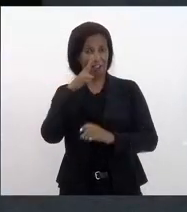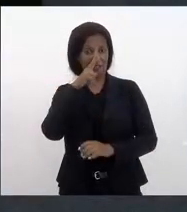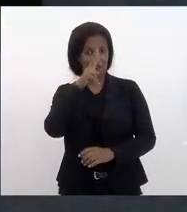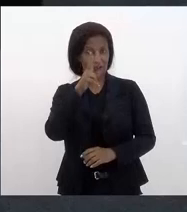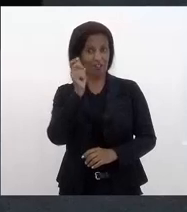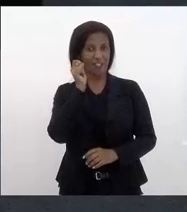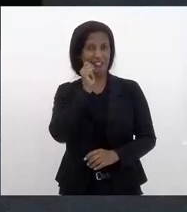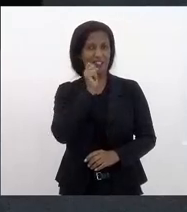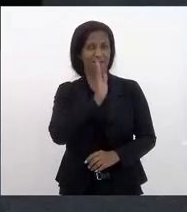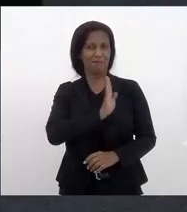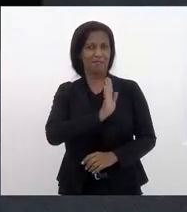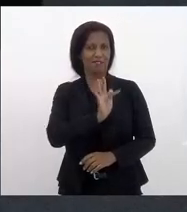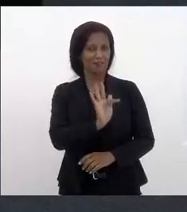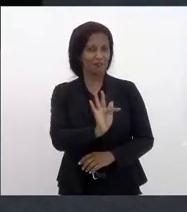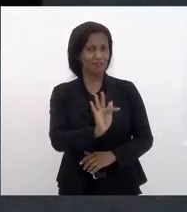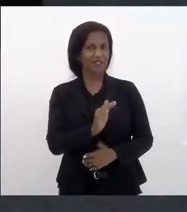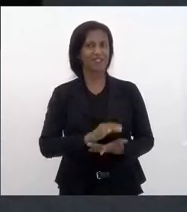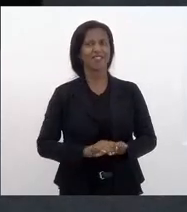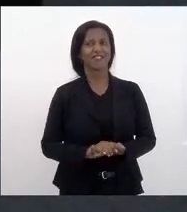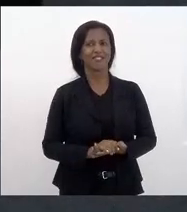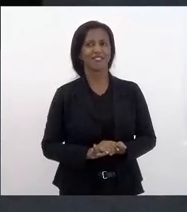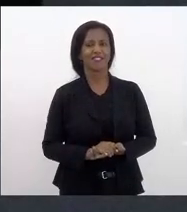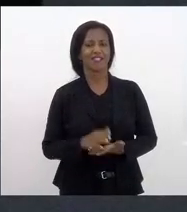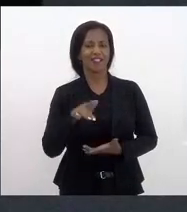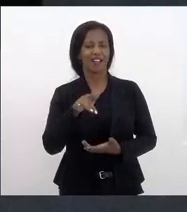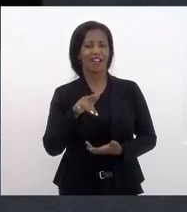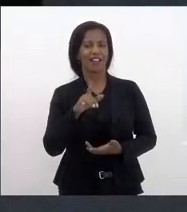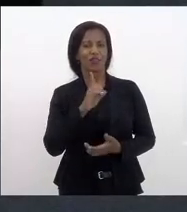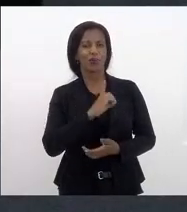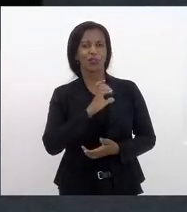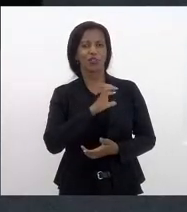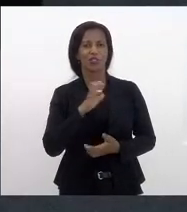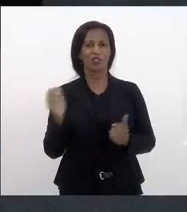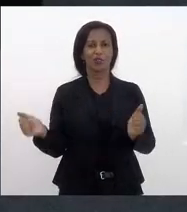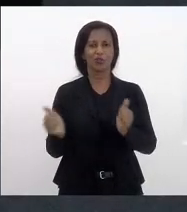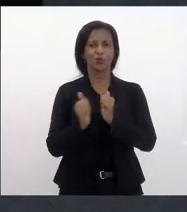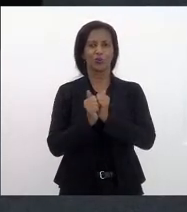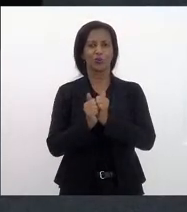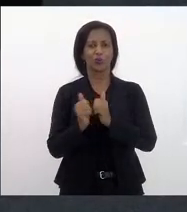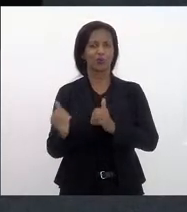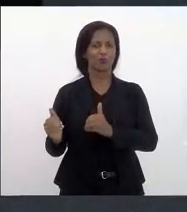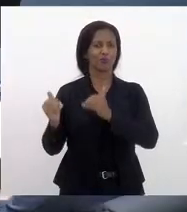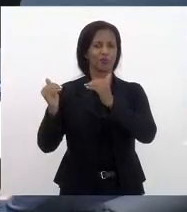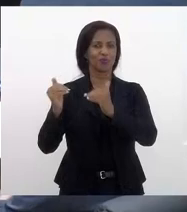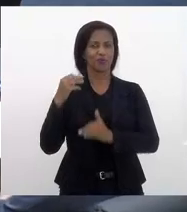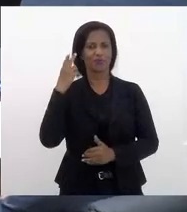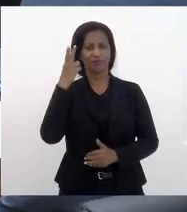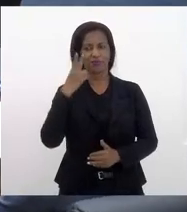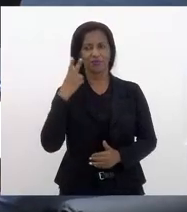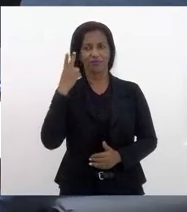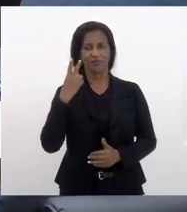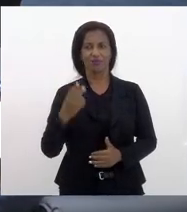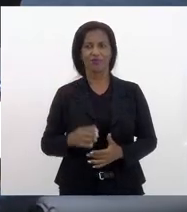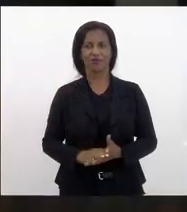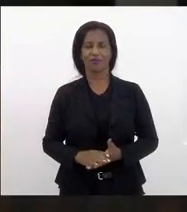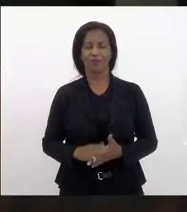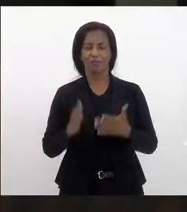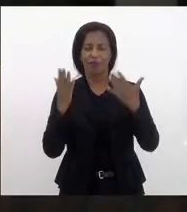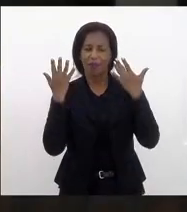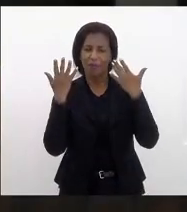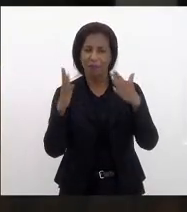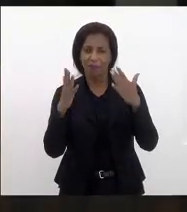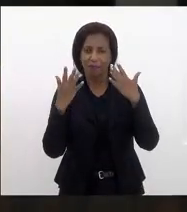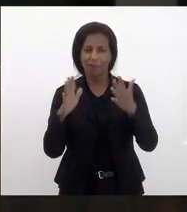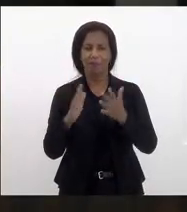na Baixada Fluminense, lá na nossa Duque de Caxias, da nossa grande vereadora. Obrigado, presidente. Parabéns,